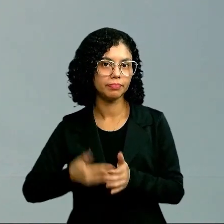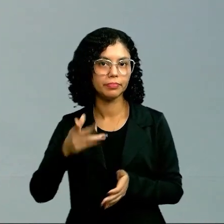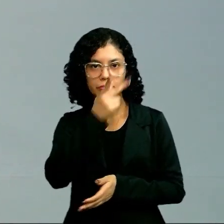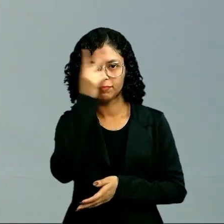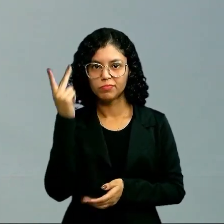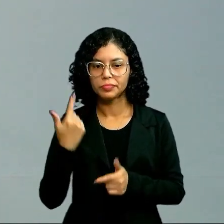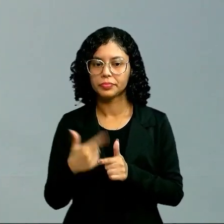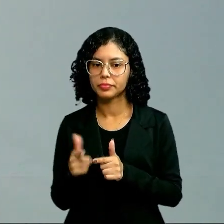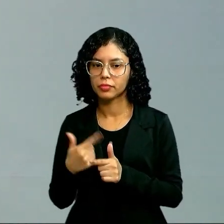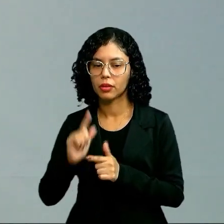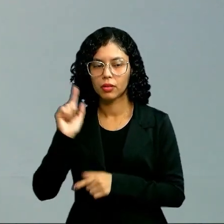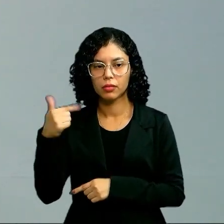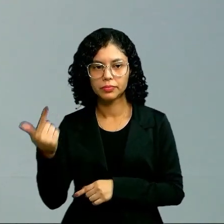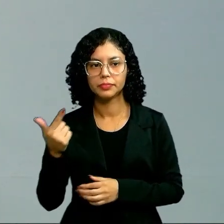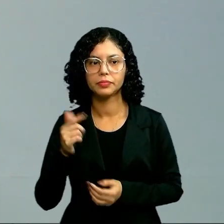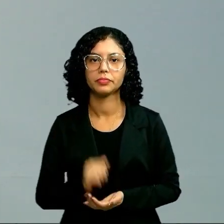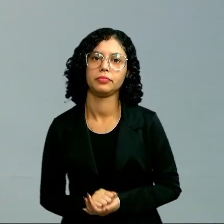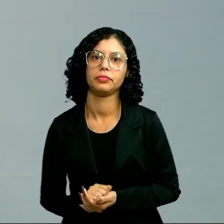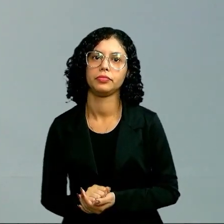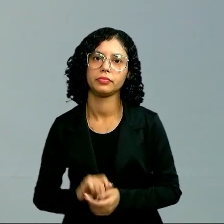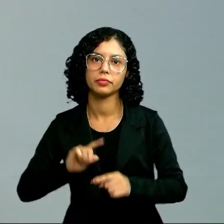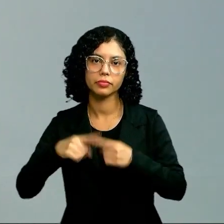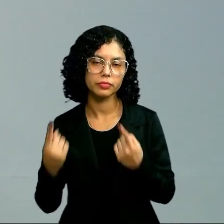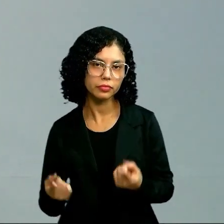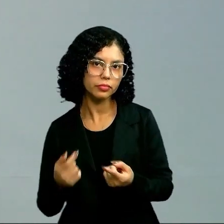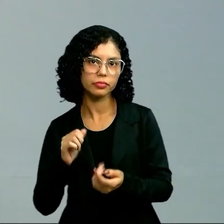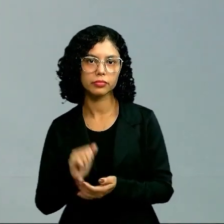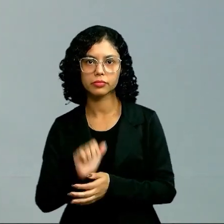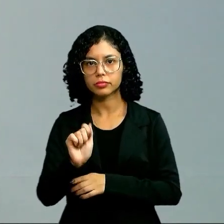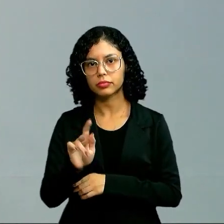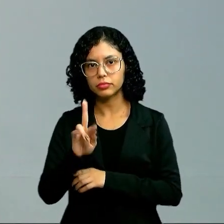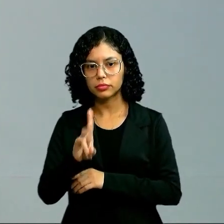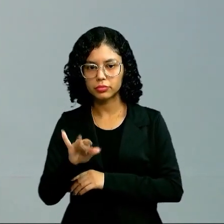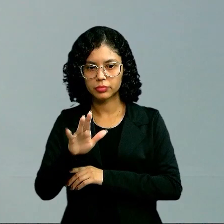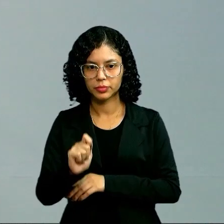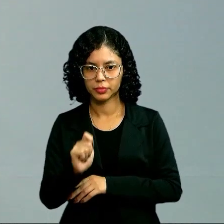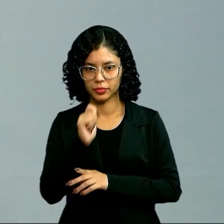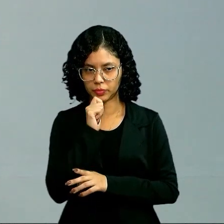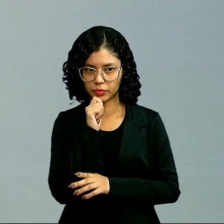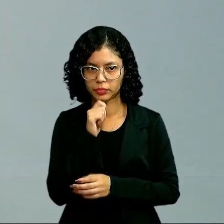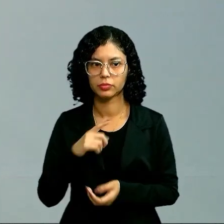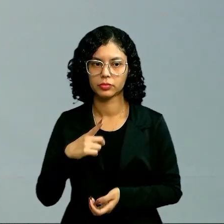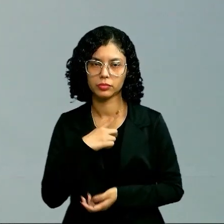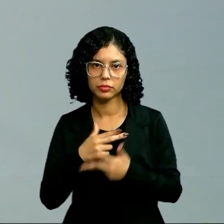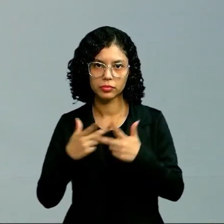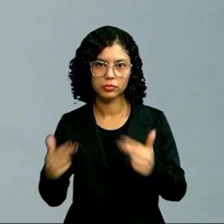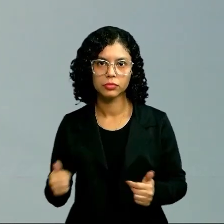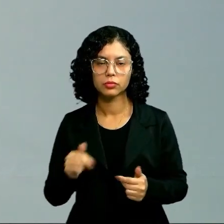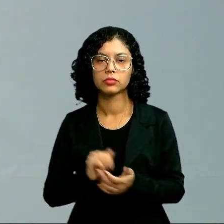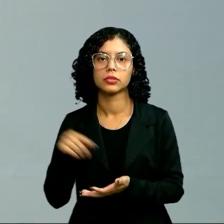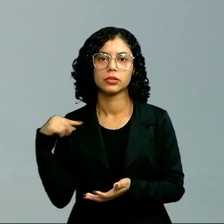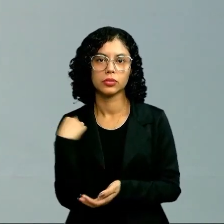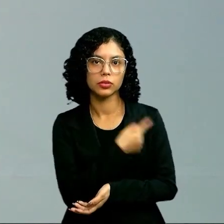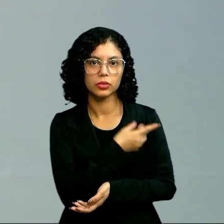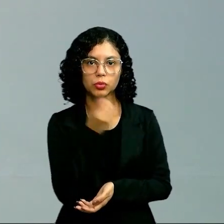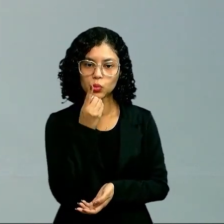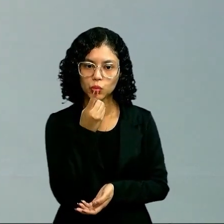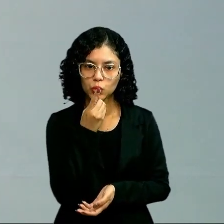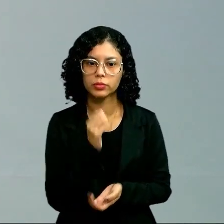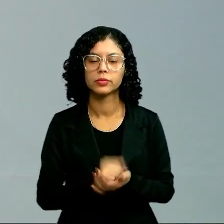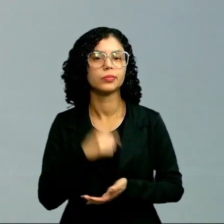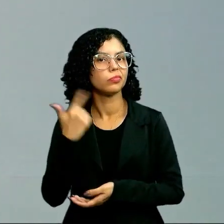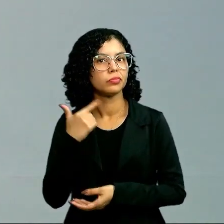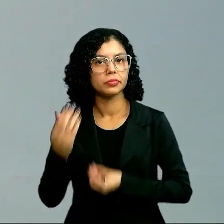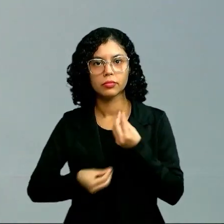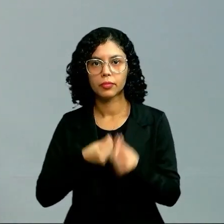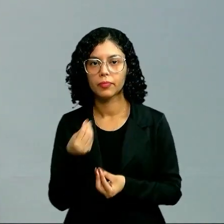às vezes tem problema com aquilo. Porém, a álgebra é uma coisa que está no nosso dia a dia, não